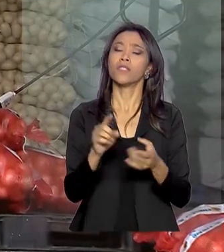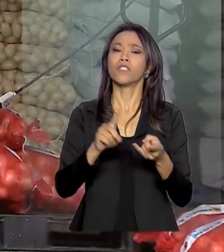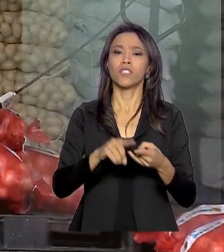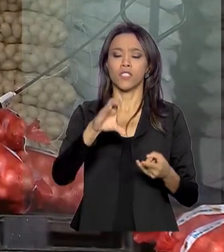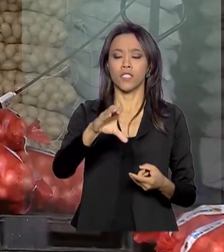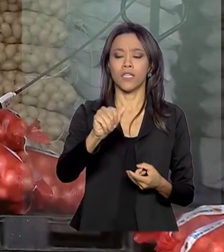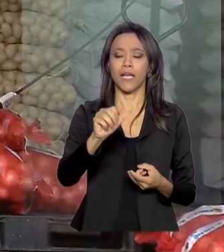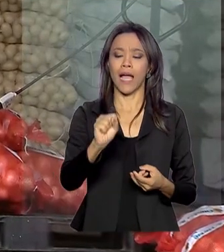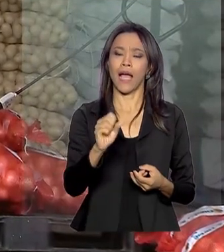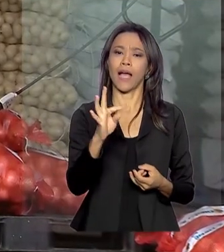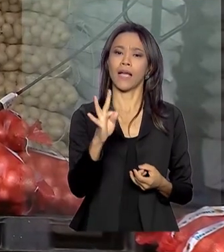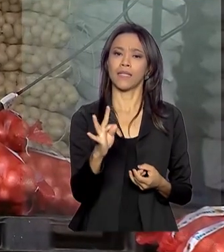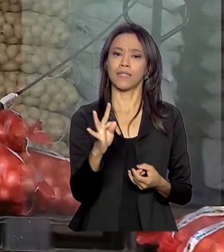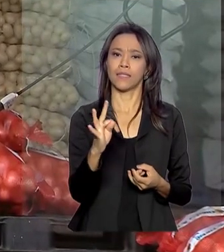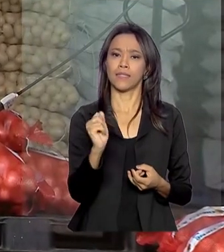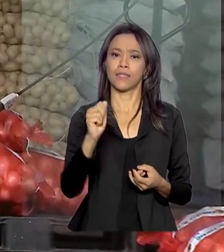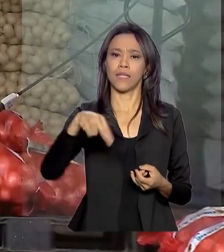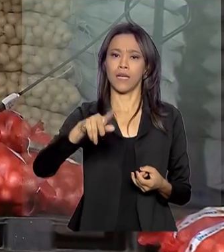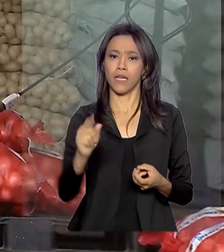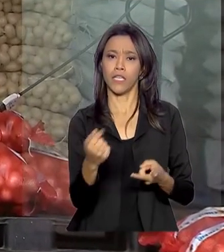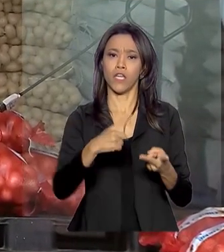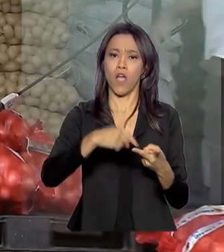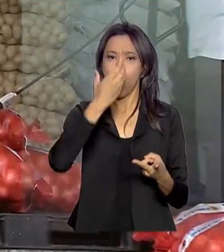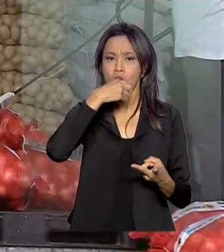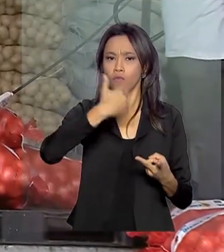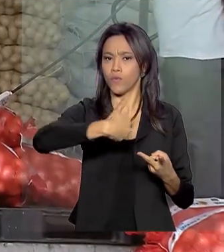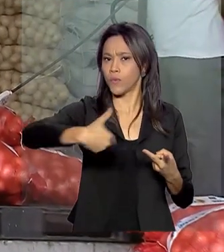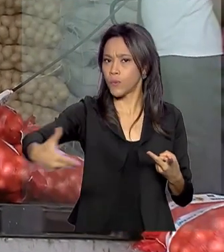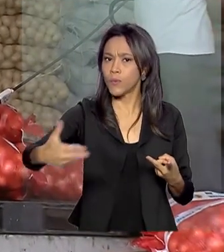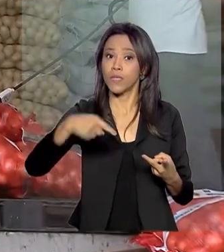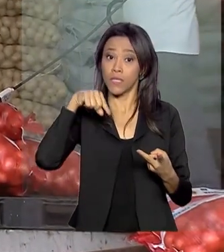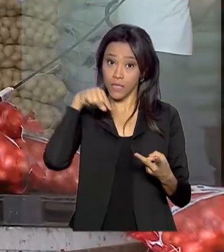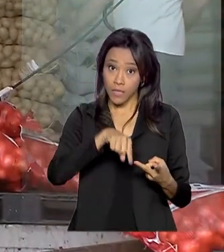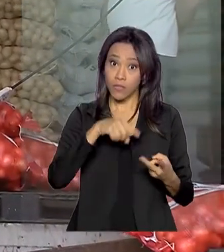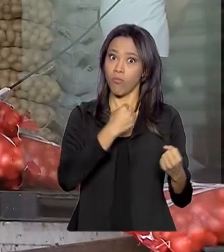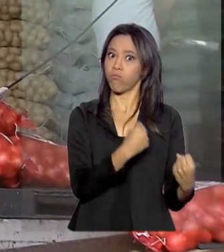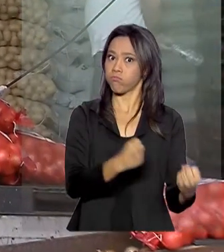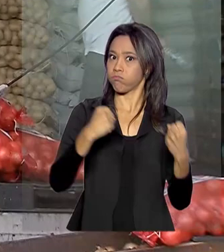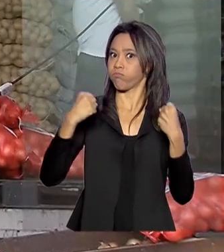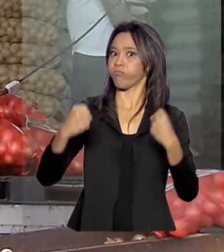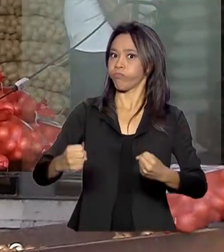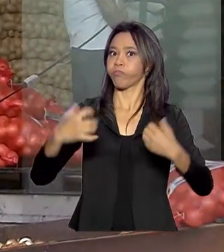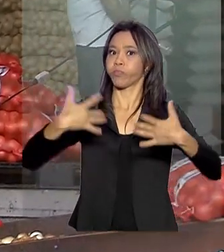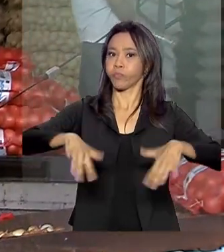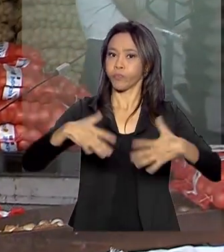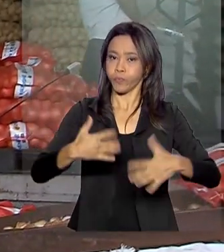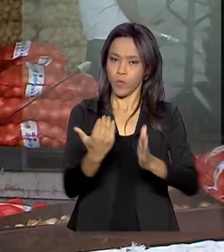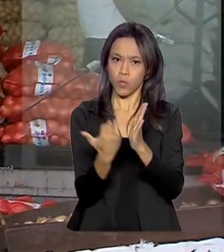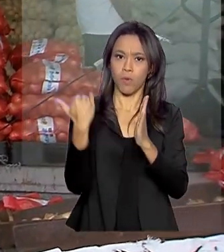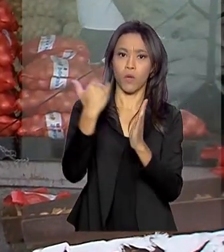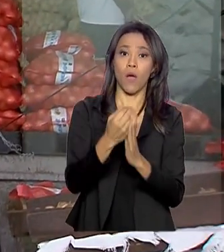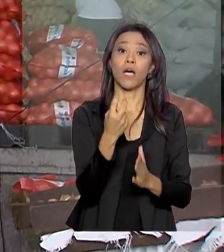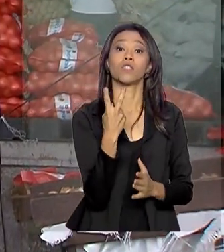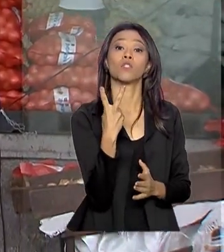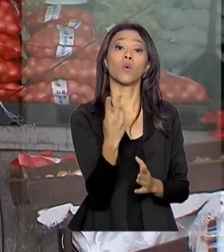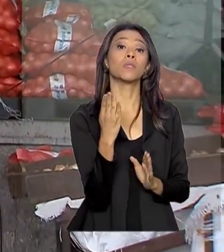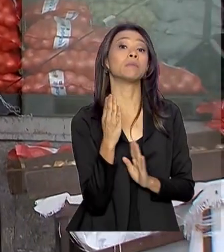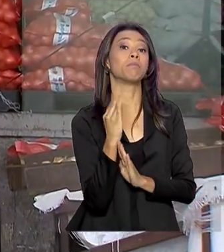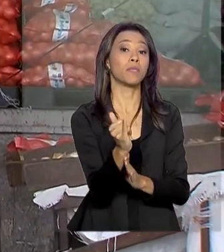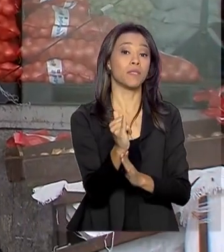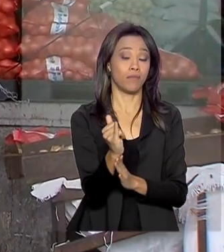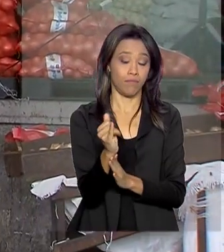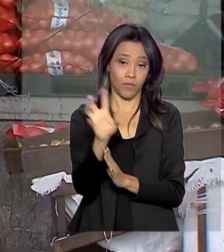ampliação de acesso a frutas brasileiras. Somados, os produtos representam um mercado potencial superior a 2 bilhões de